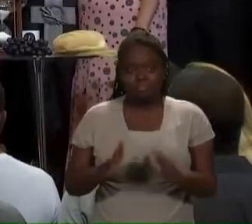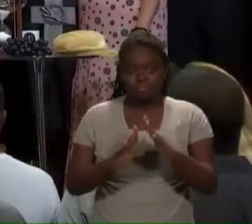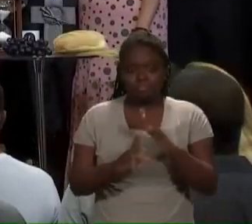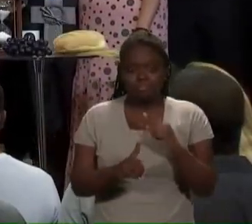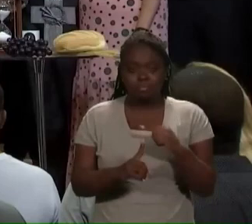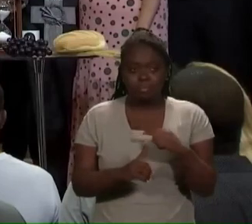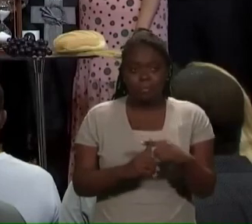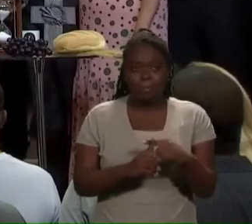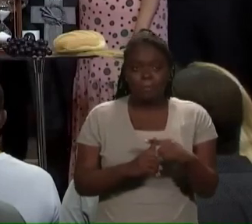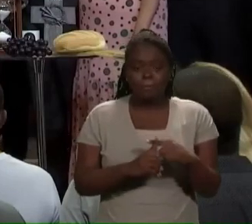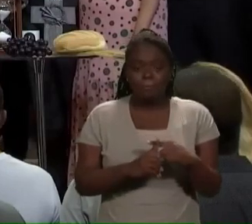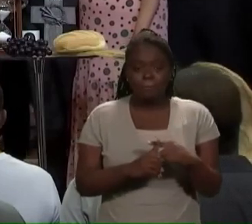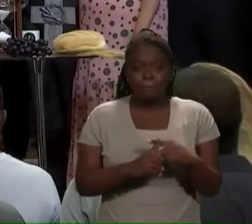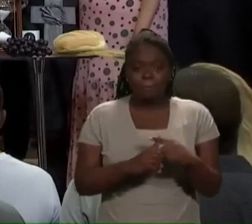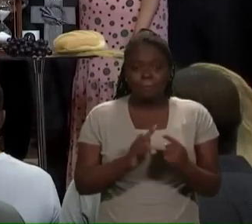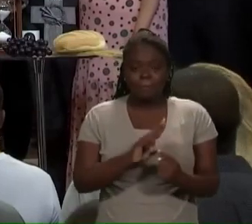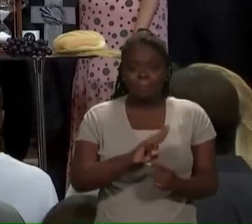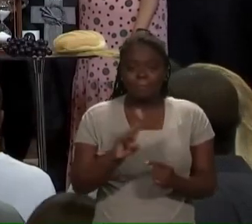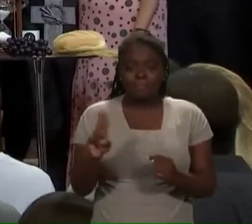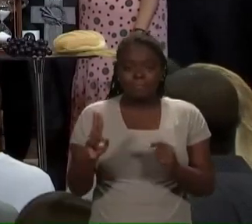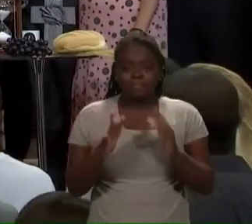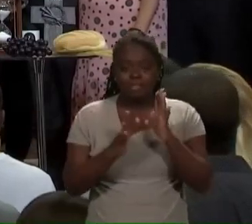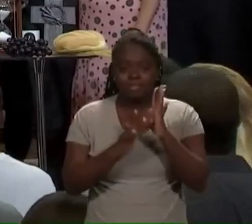Em nome de Jesus.